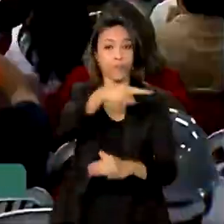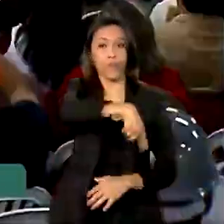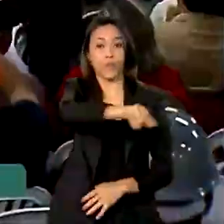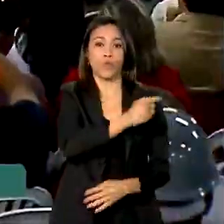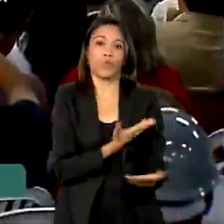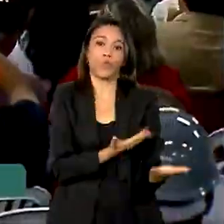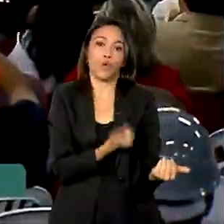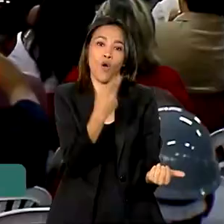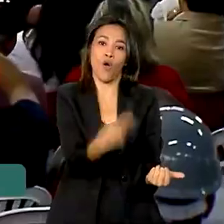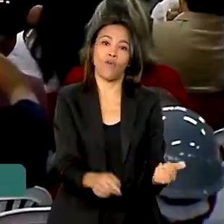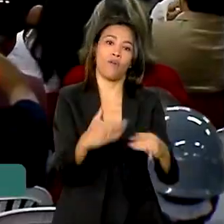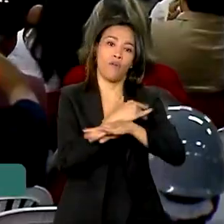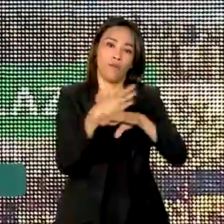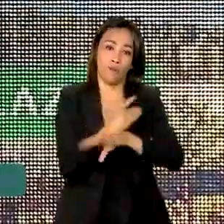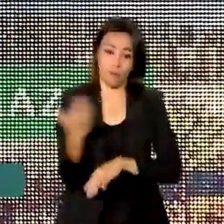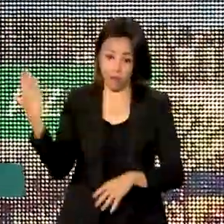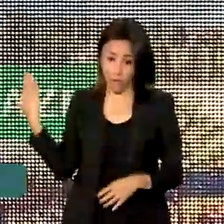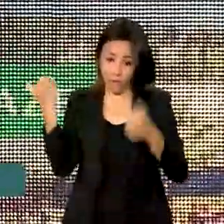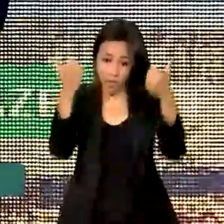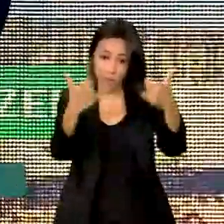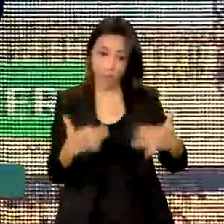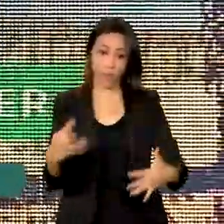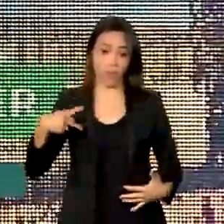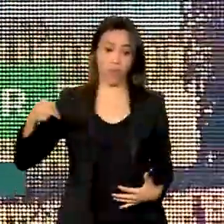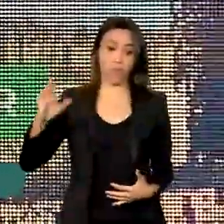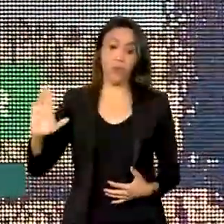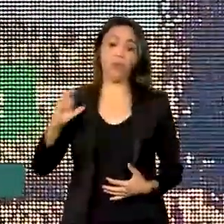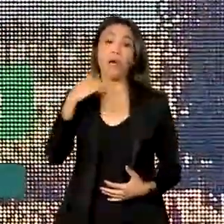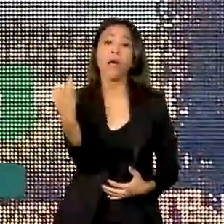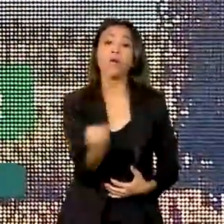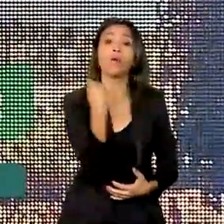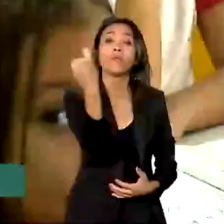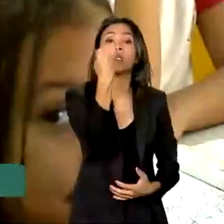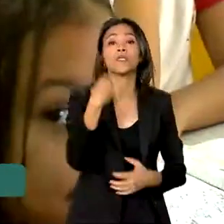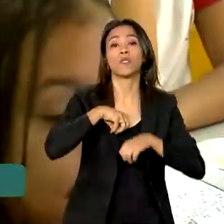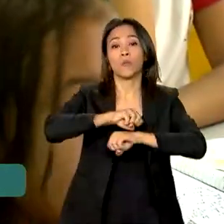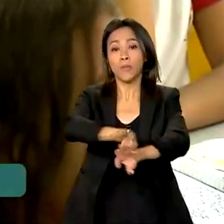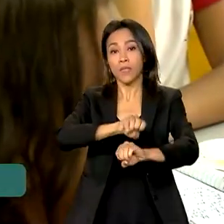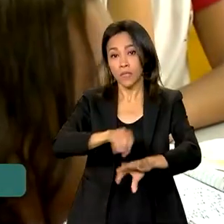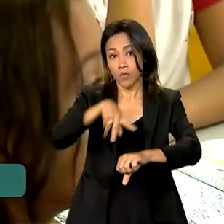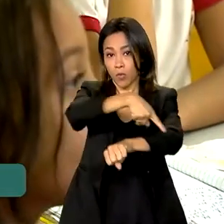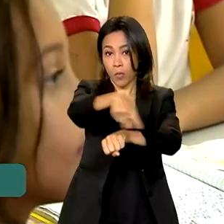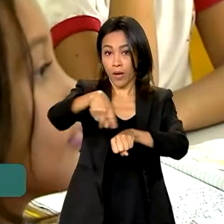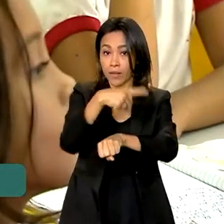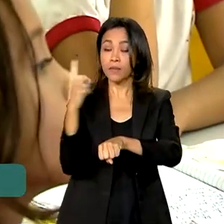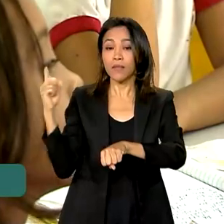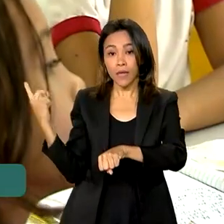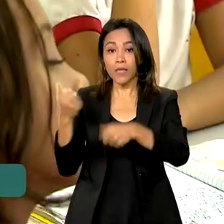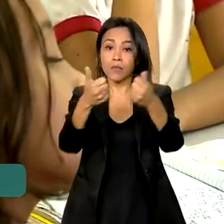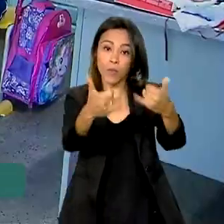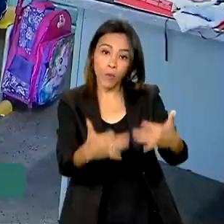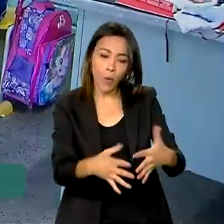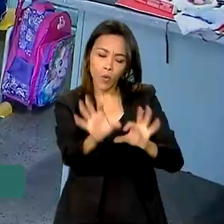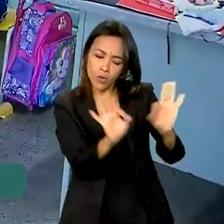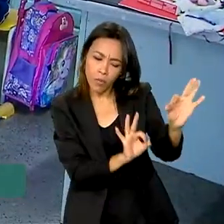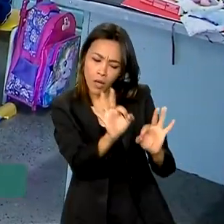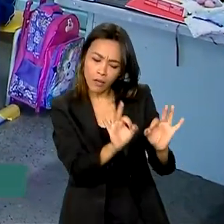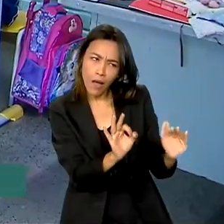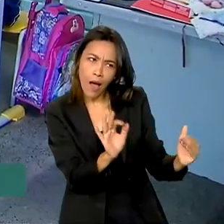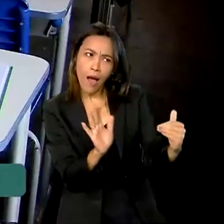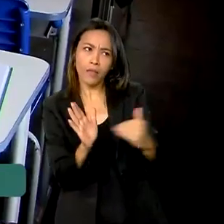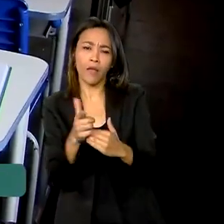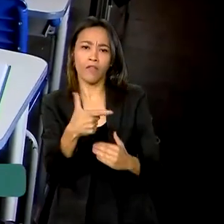de Diadema. O presidente Lula destacou a importância da educação para o país e falou sobre os planos de que, até 2030,